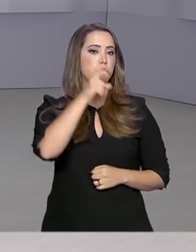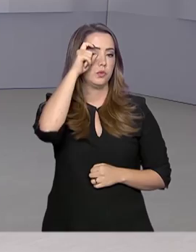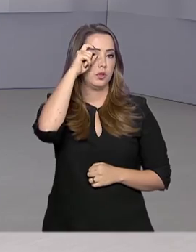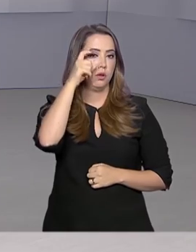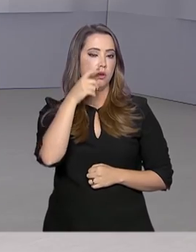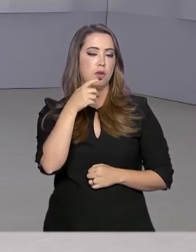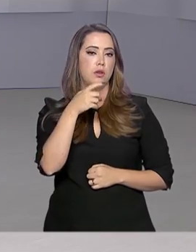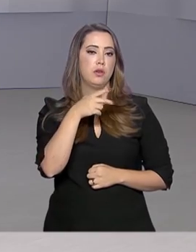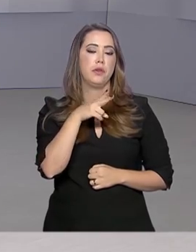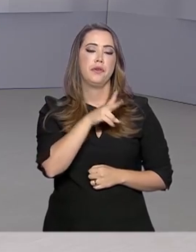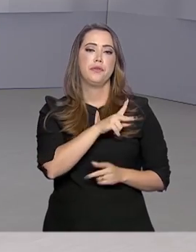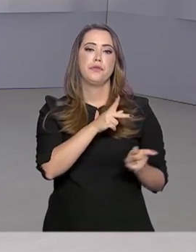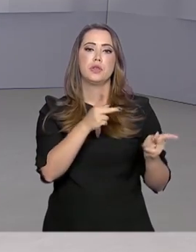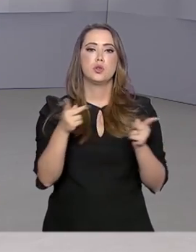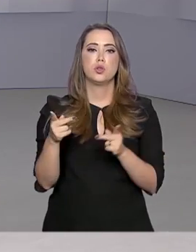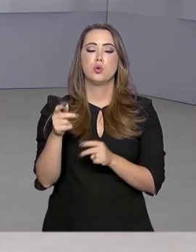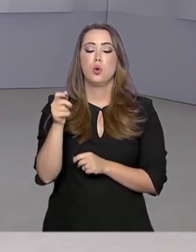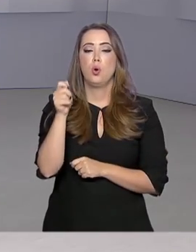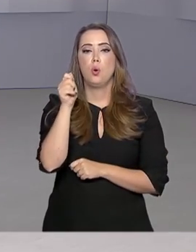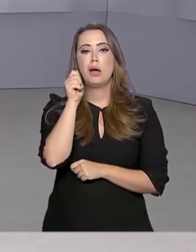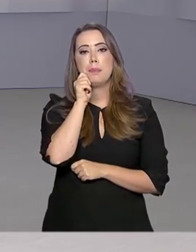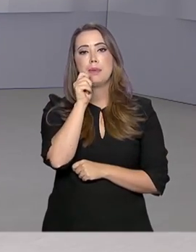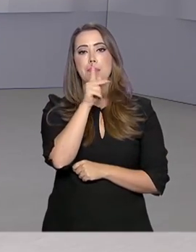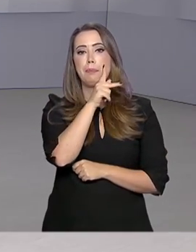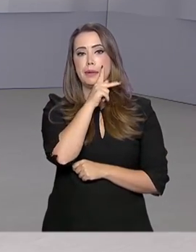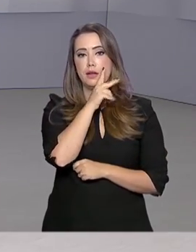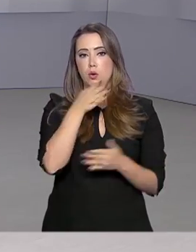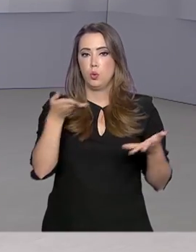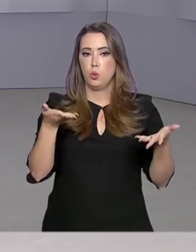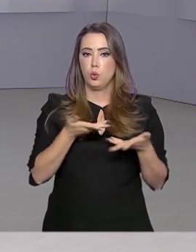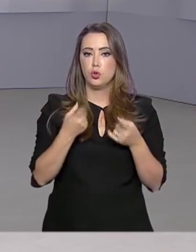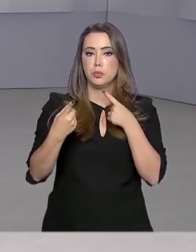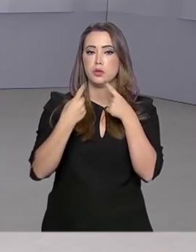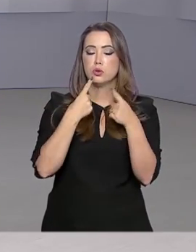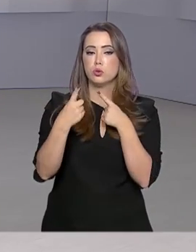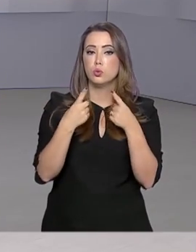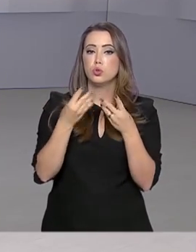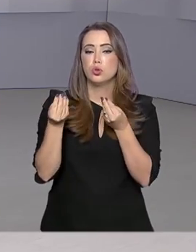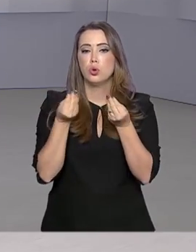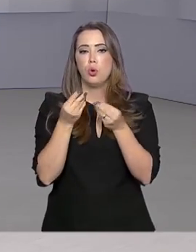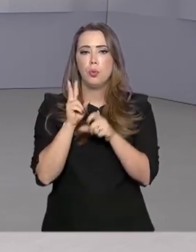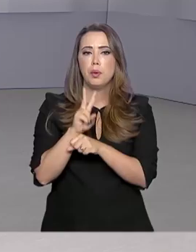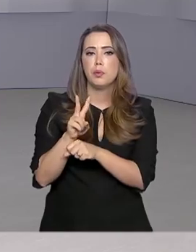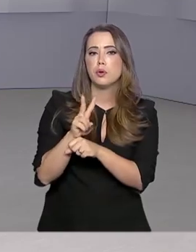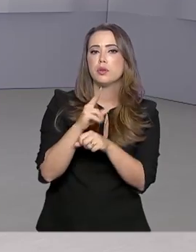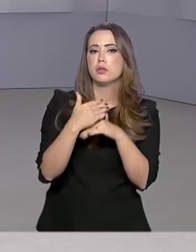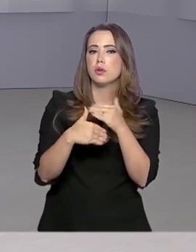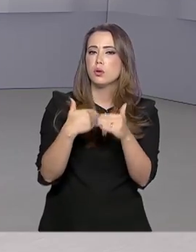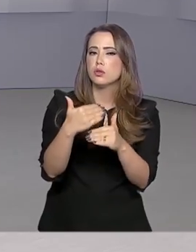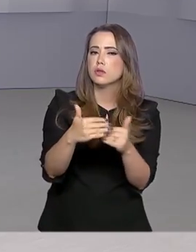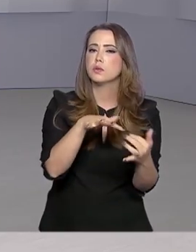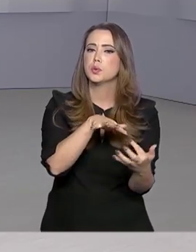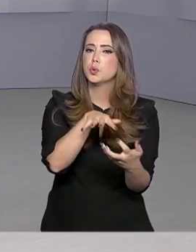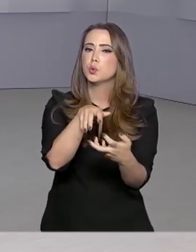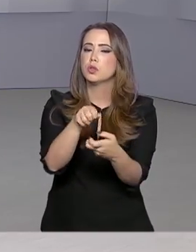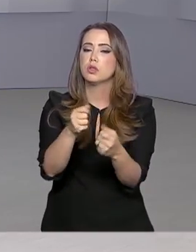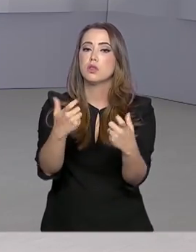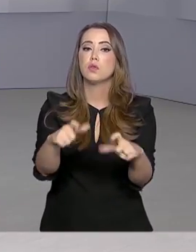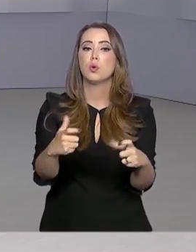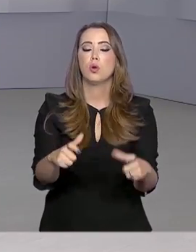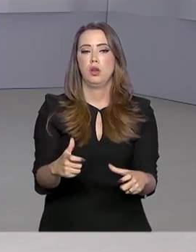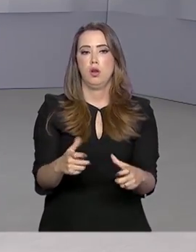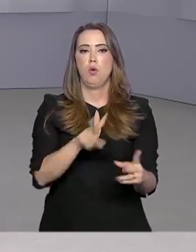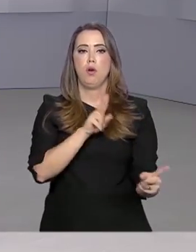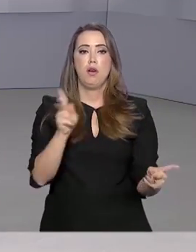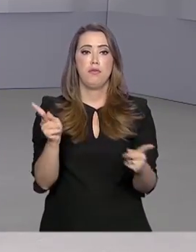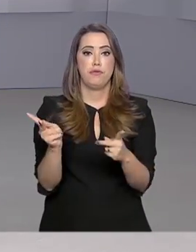visitou o Amapá hoje para discutir as ações voltadas à proteção e ao desenvolvimento sustentável da região. A visita